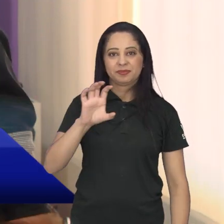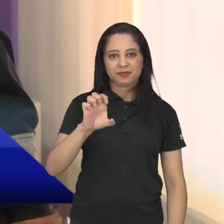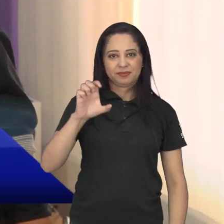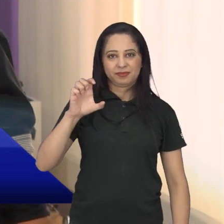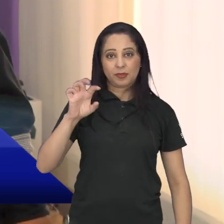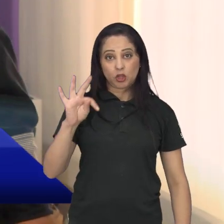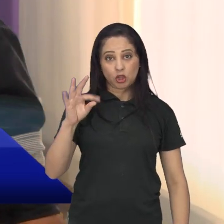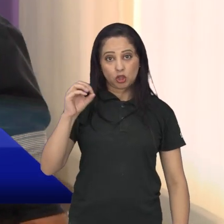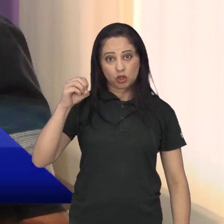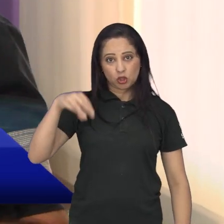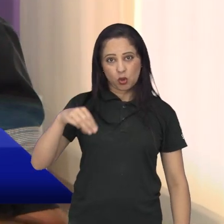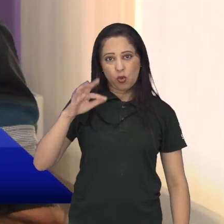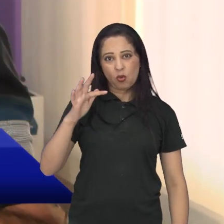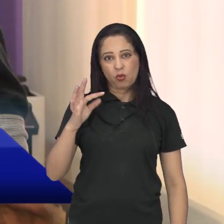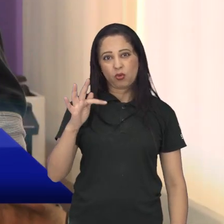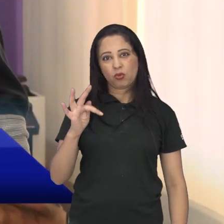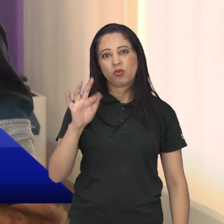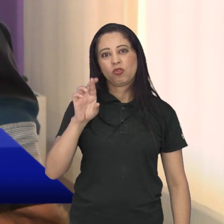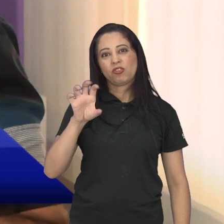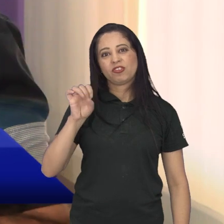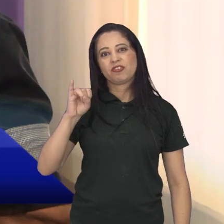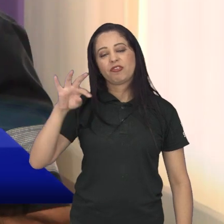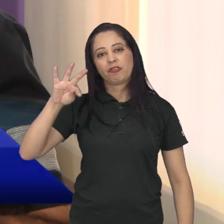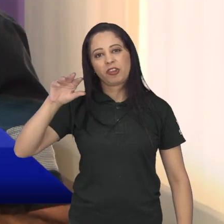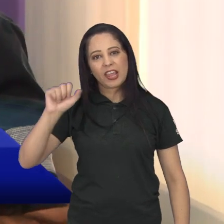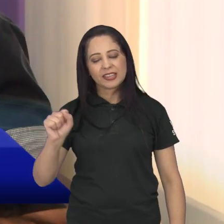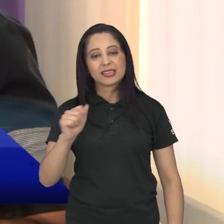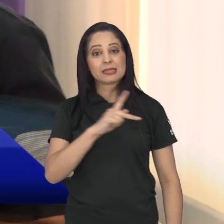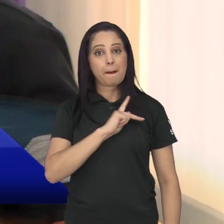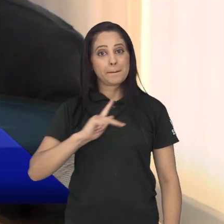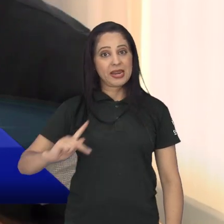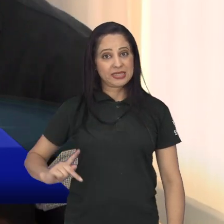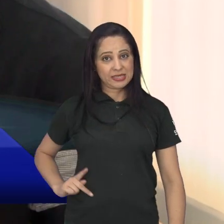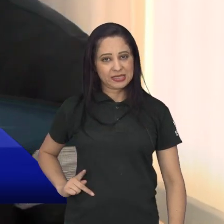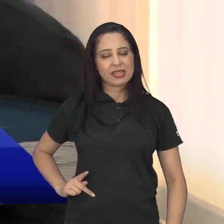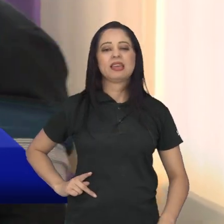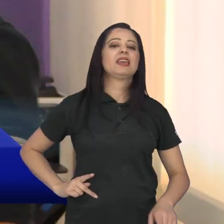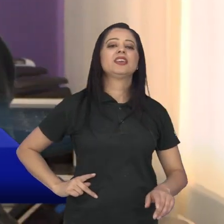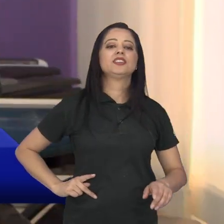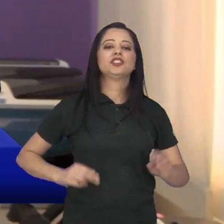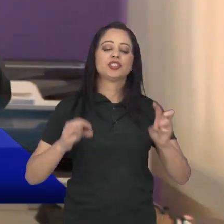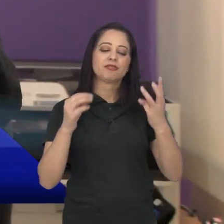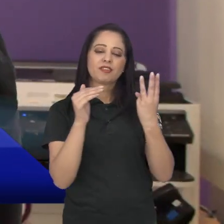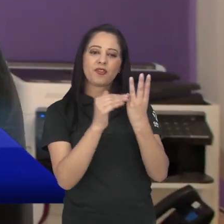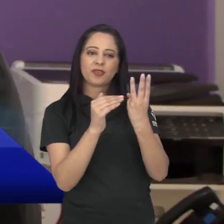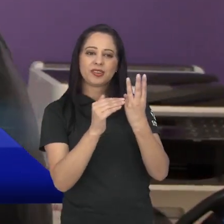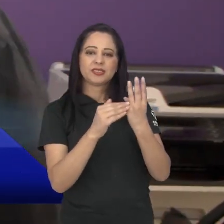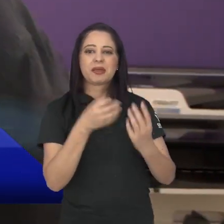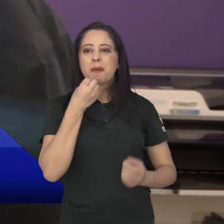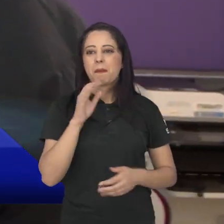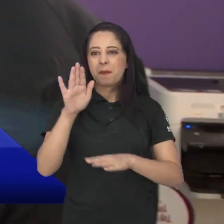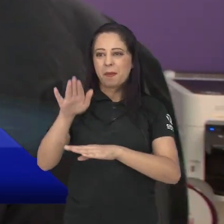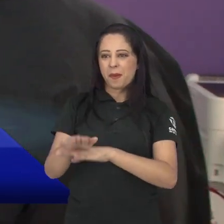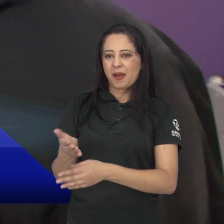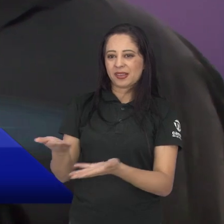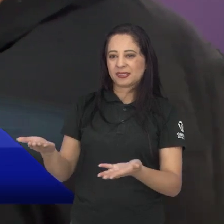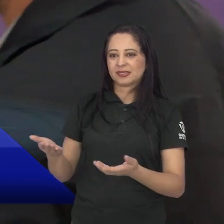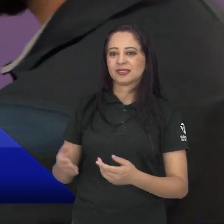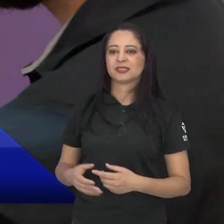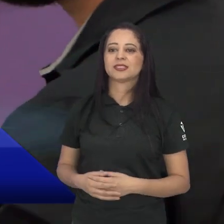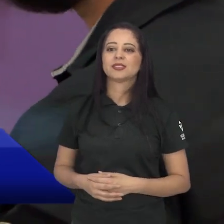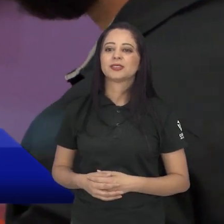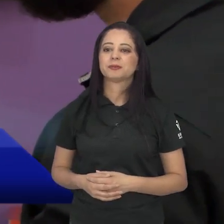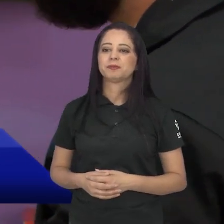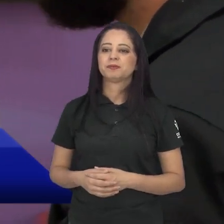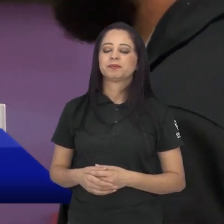é o Tom Freitas, ele que é o presidente da Fundação Cultural aqui de São José. Tom Freitas, boa tarde.